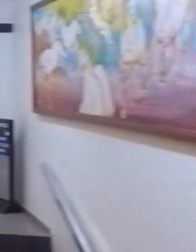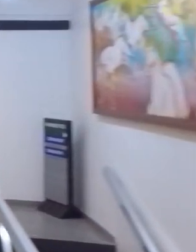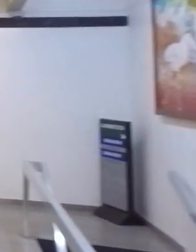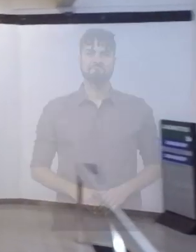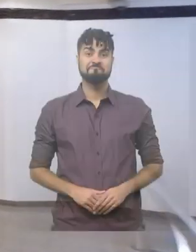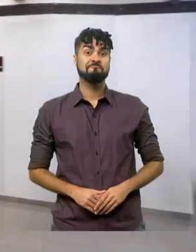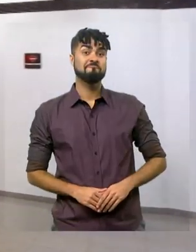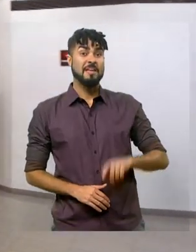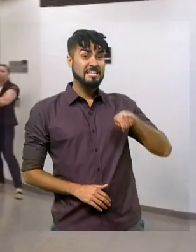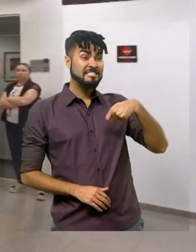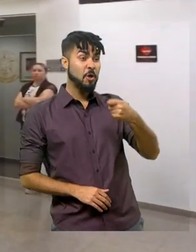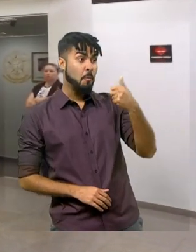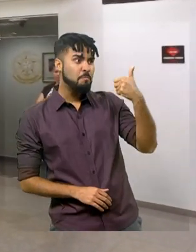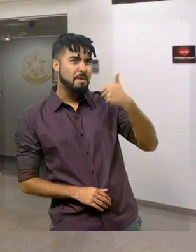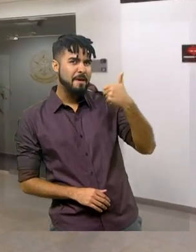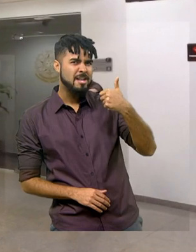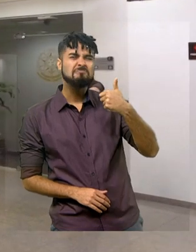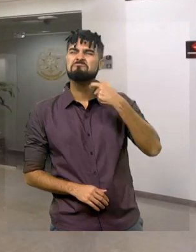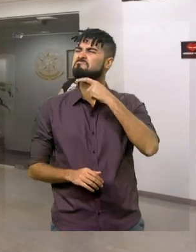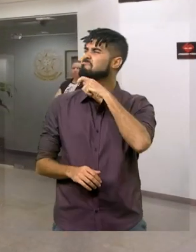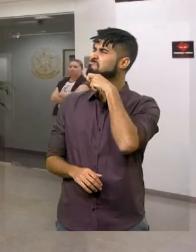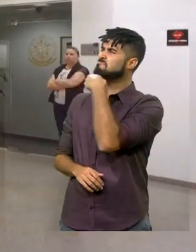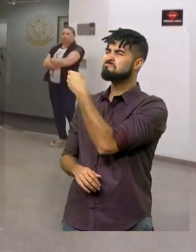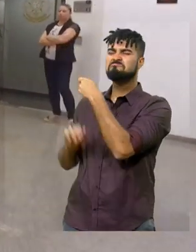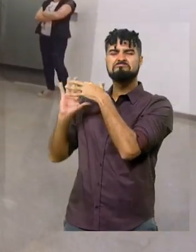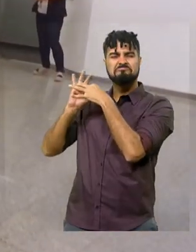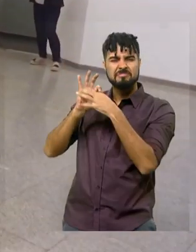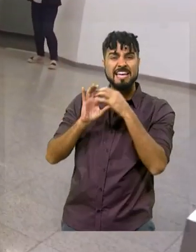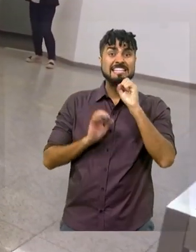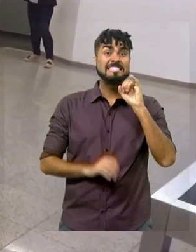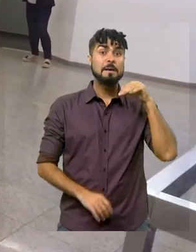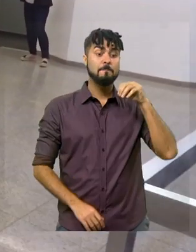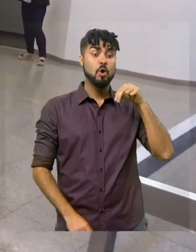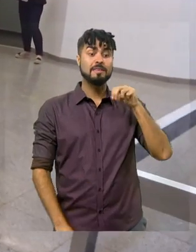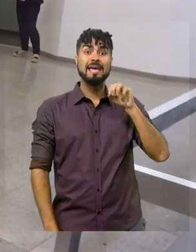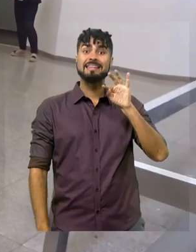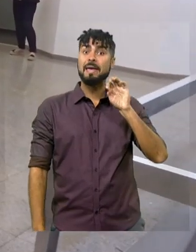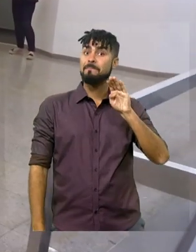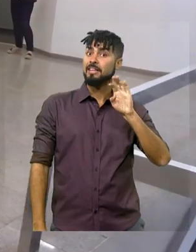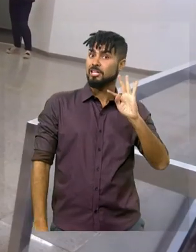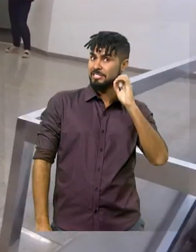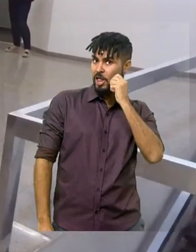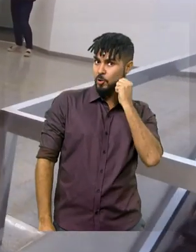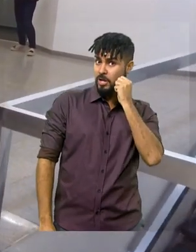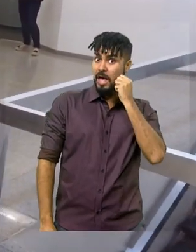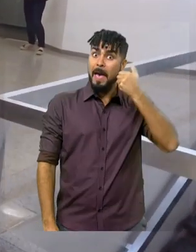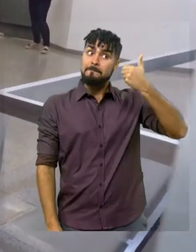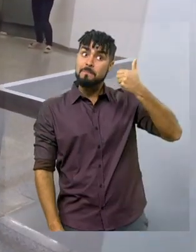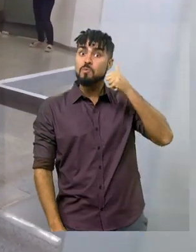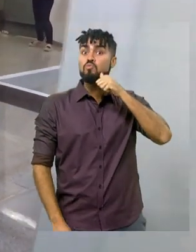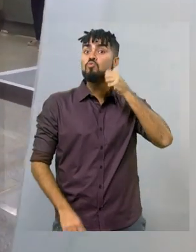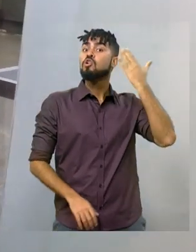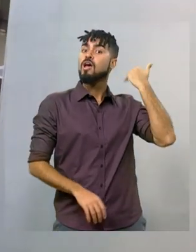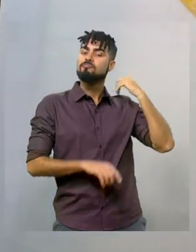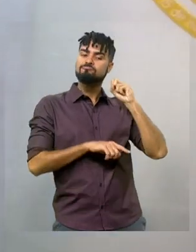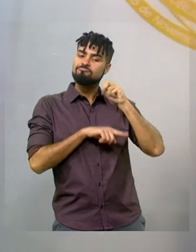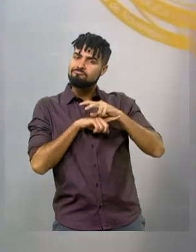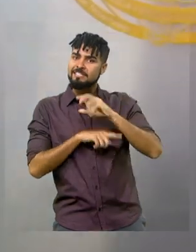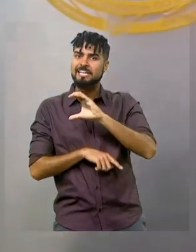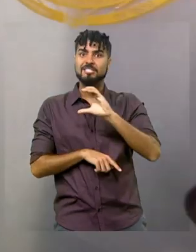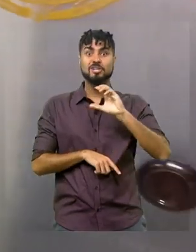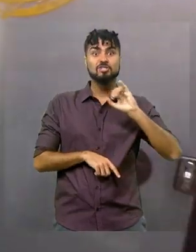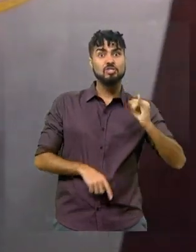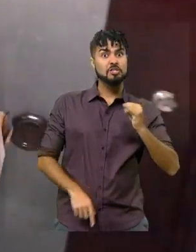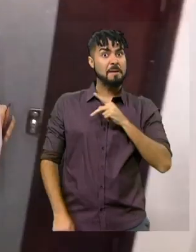Primeira é uma palavra que acompanha a trajetória da senadora Simone Tebet. Ela é a primeira mulher a presidir a Comissão de Constituição e